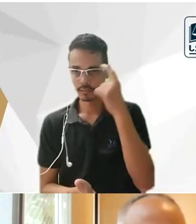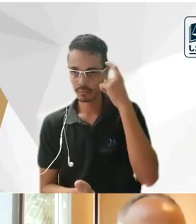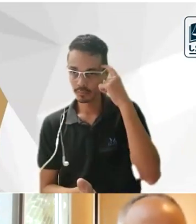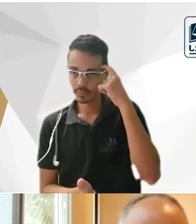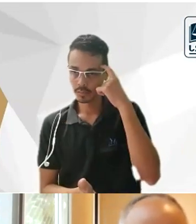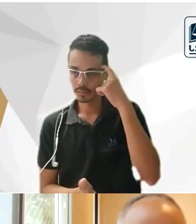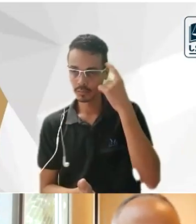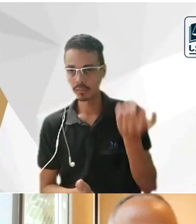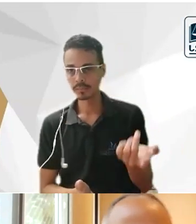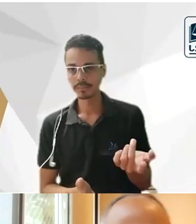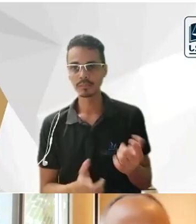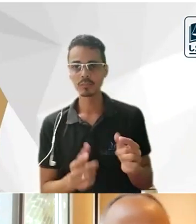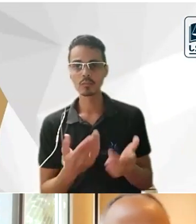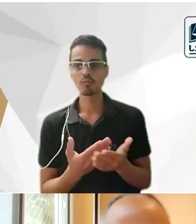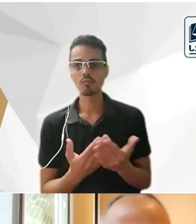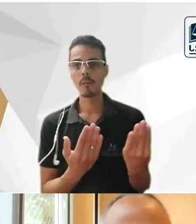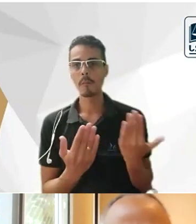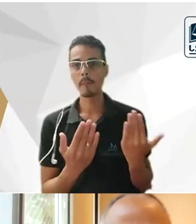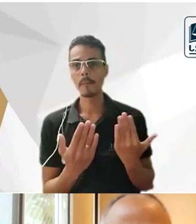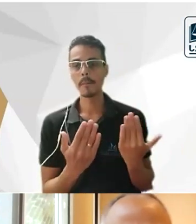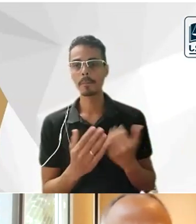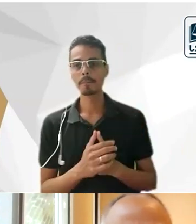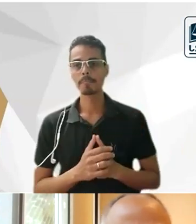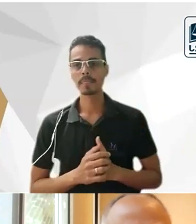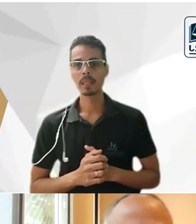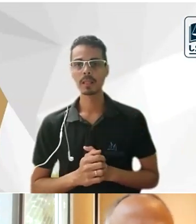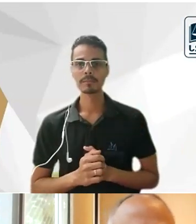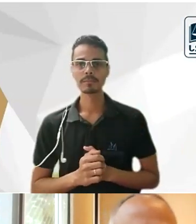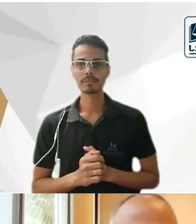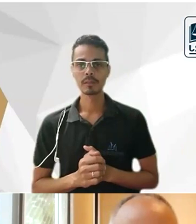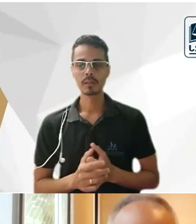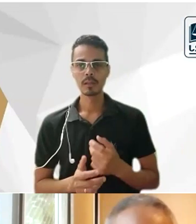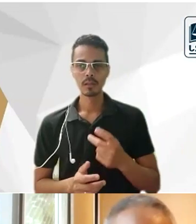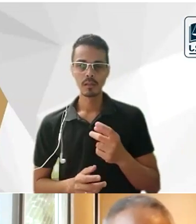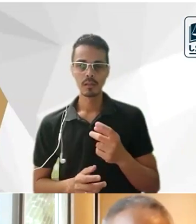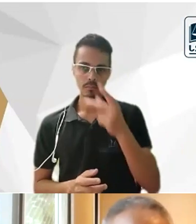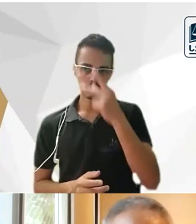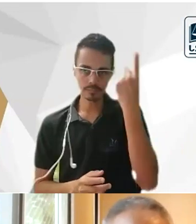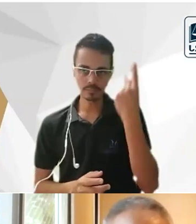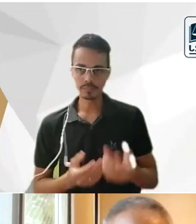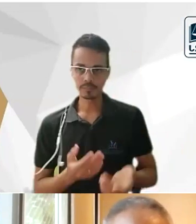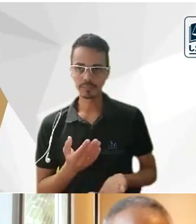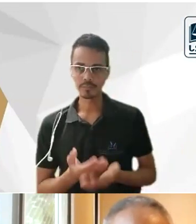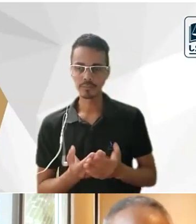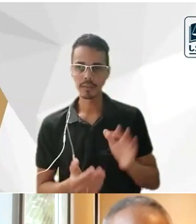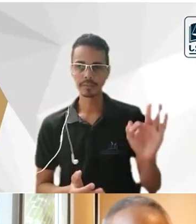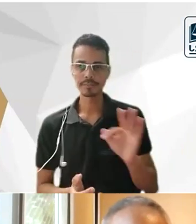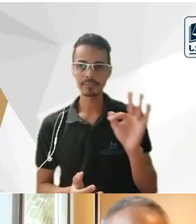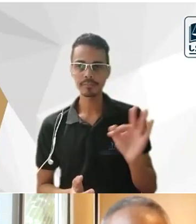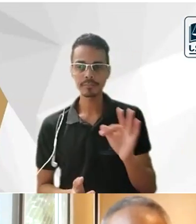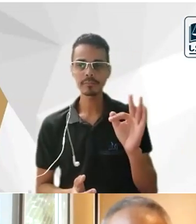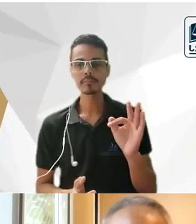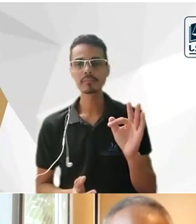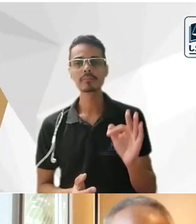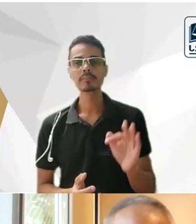comparado digo aí partindo do ponto de vista de quem está dentro de uma universidade estrangeira e por